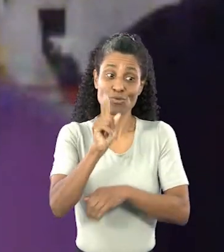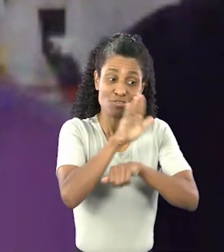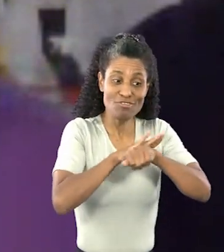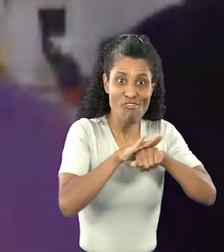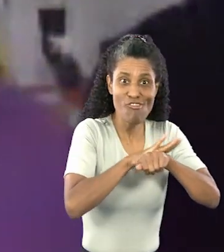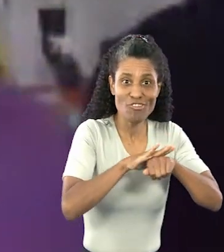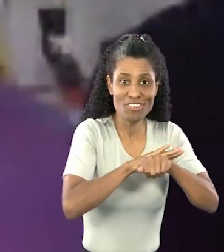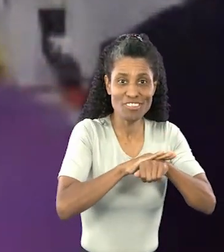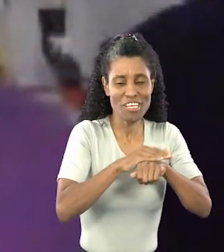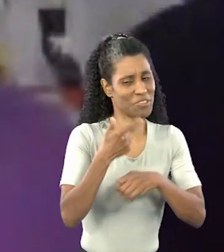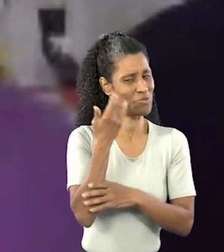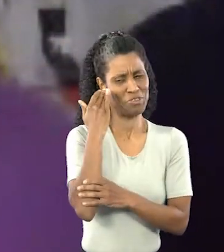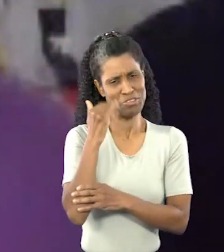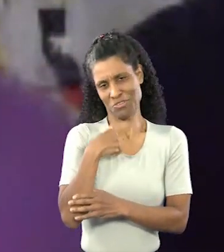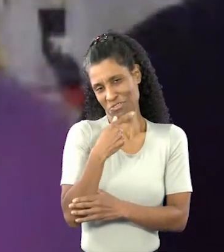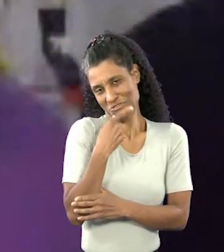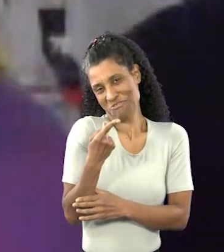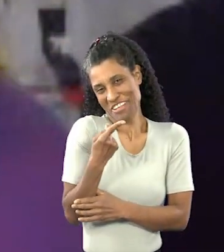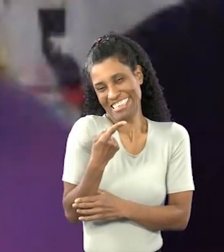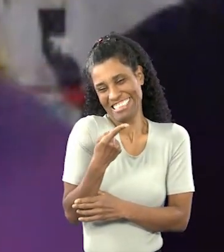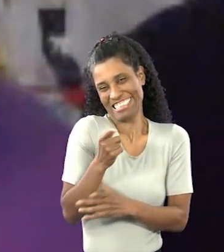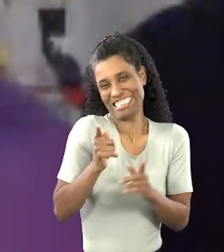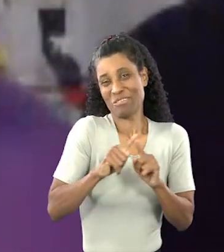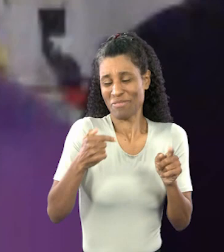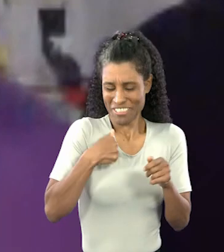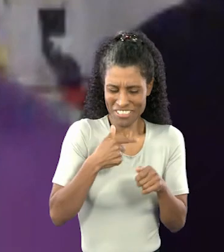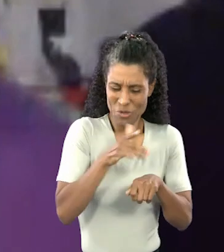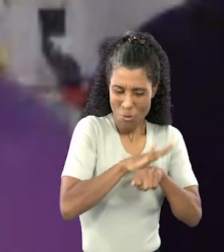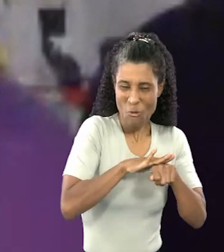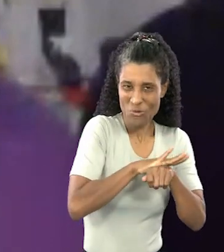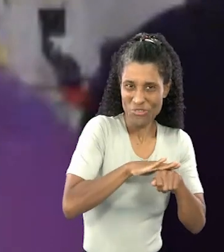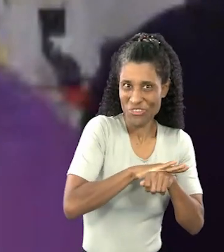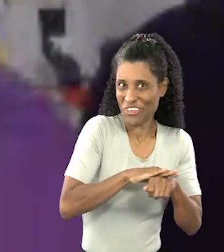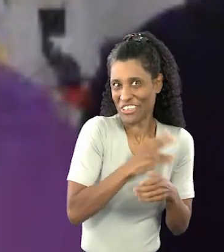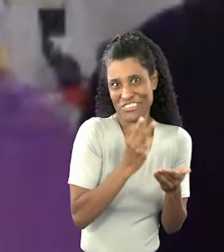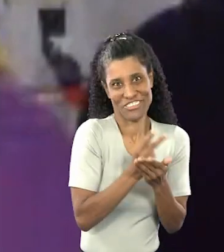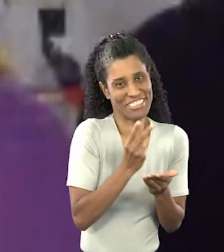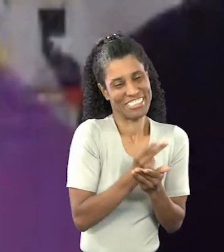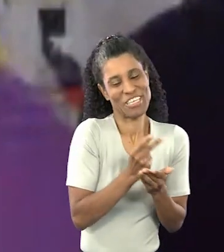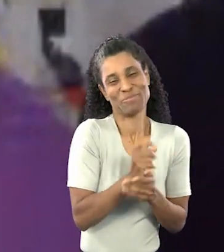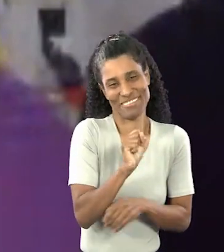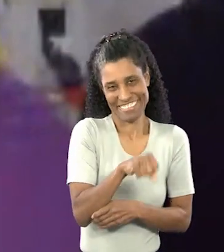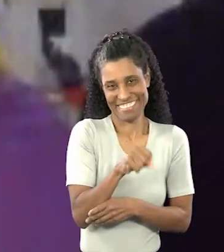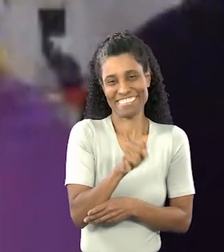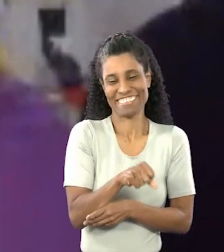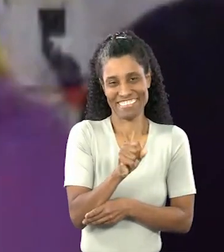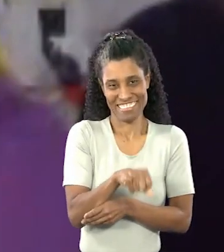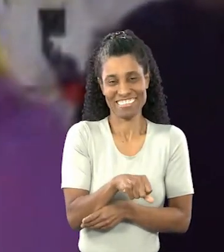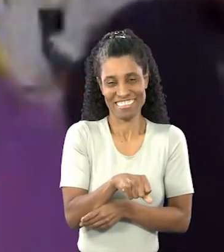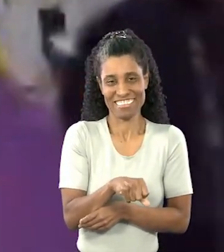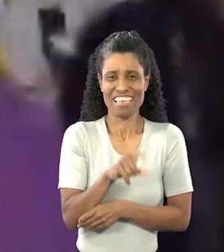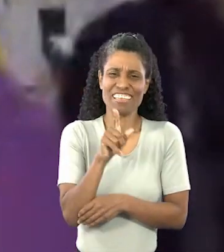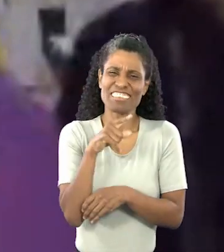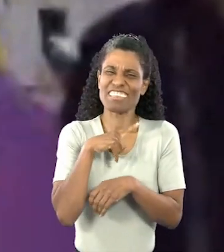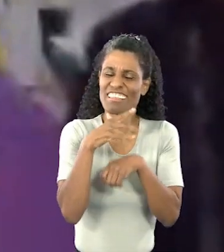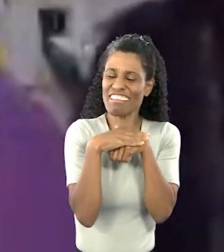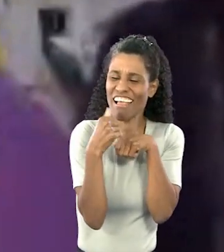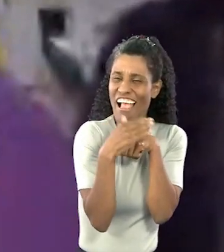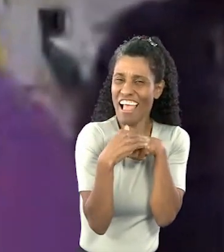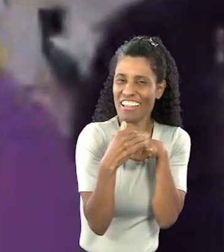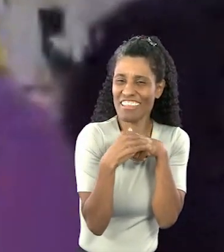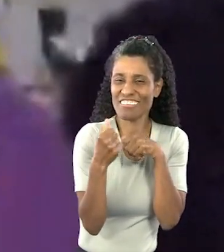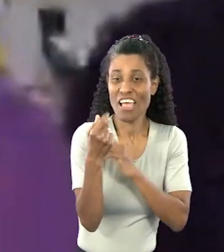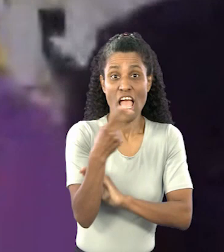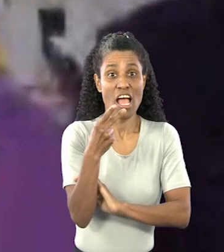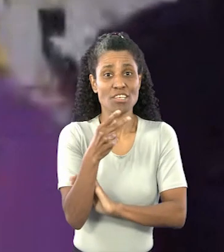Eu converso com elas, elas não entendem a minha língua, né? Mas eu converso muito com elas, elas